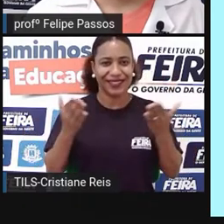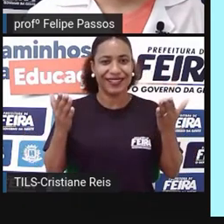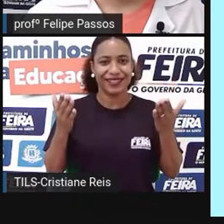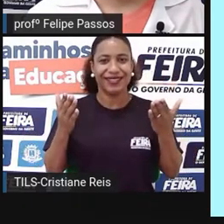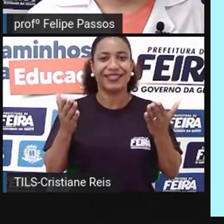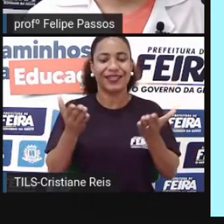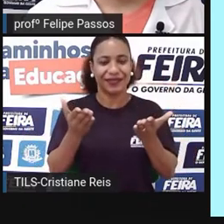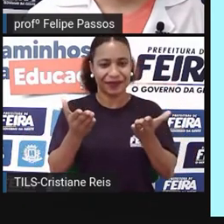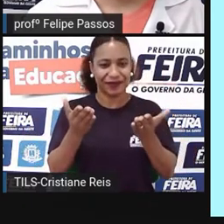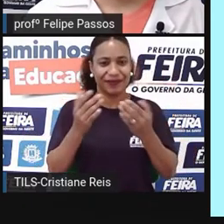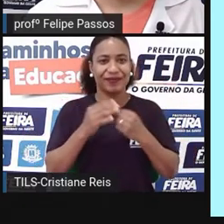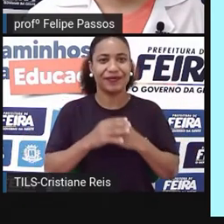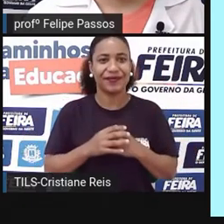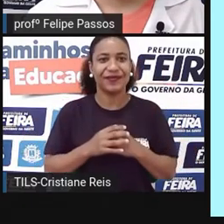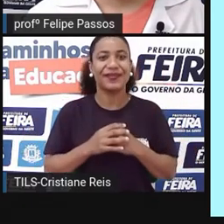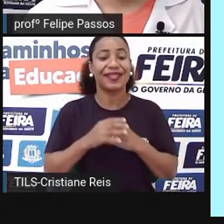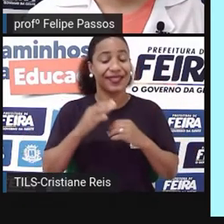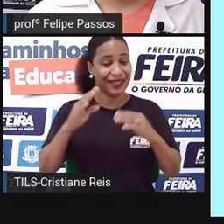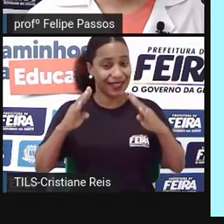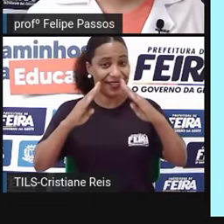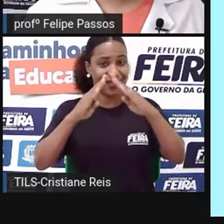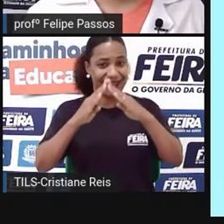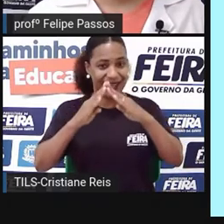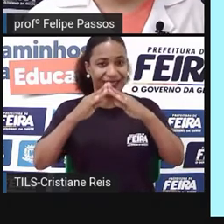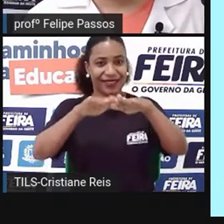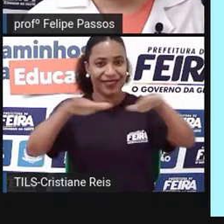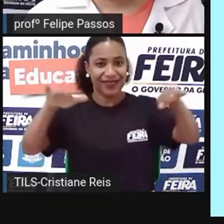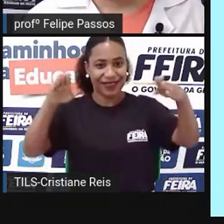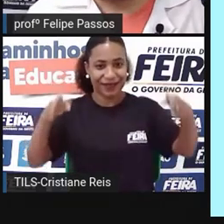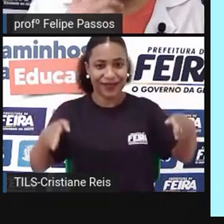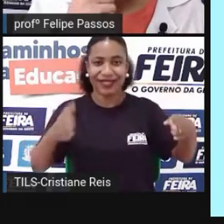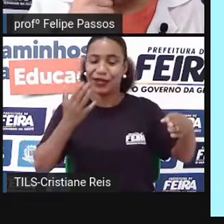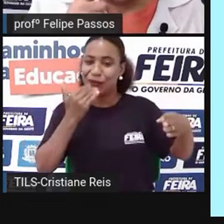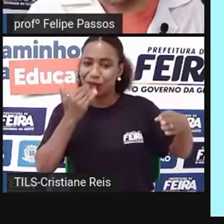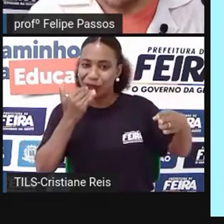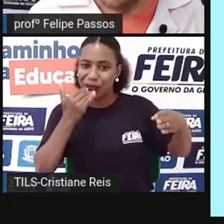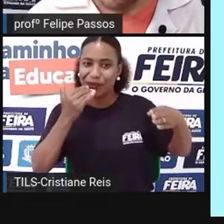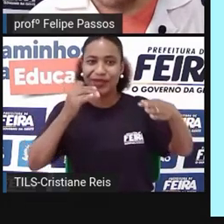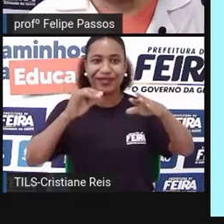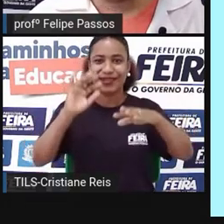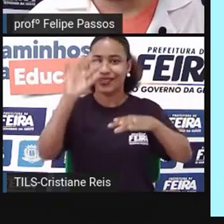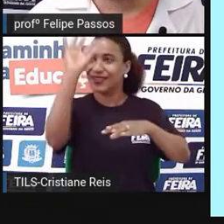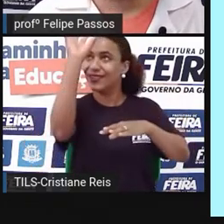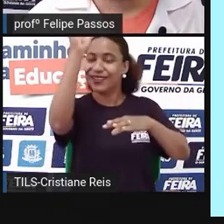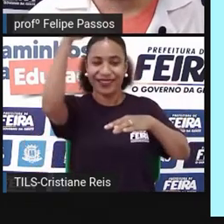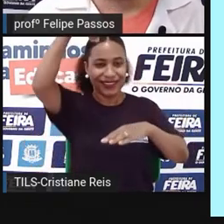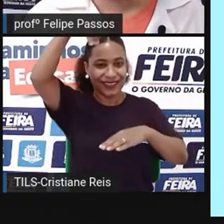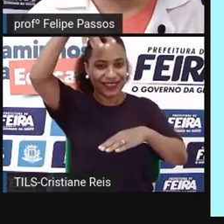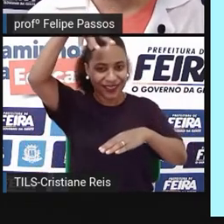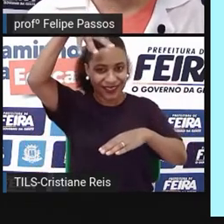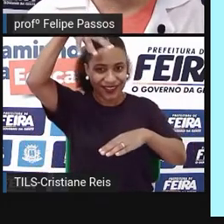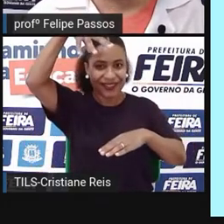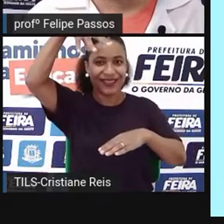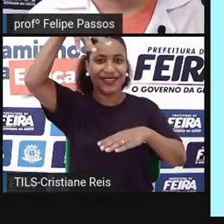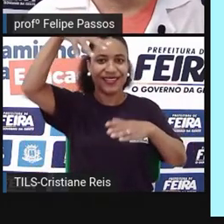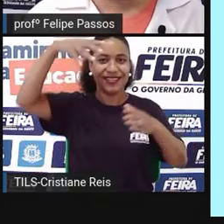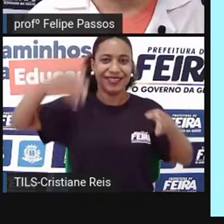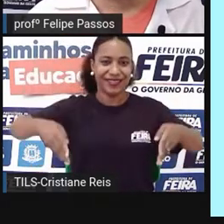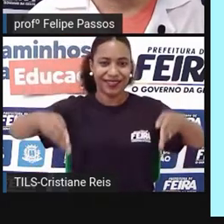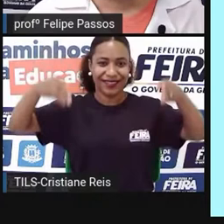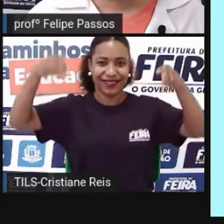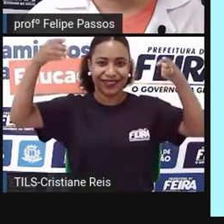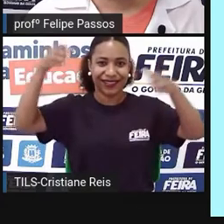de casa com a mesa de jantar e com lustre e as paredes na cor cinza,